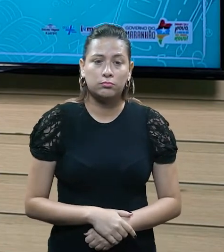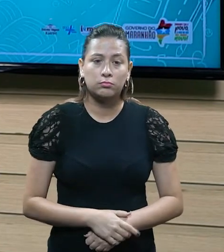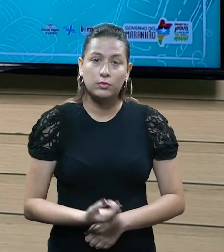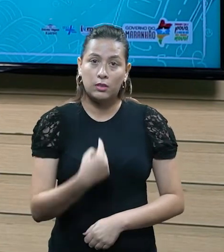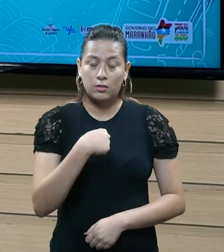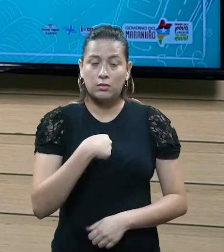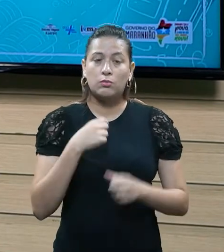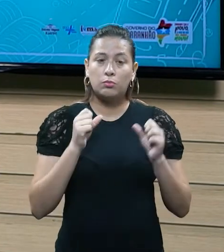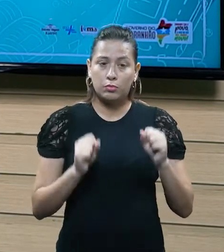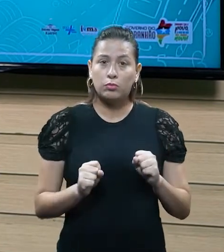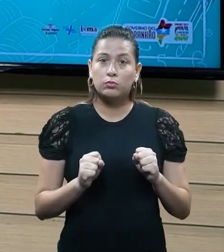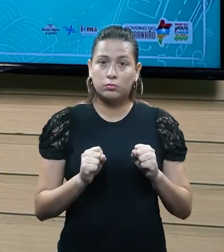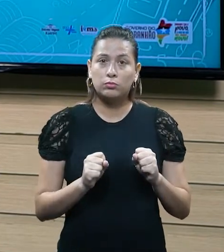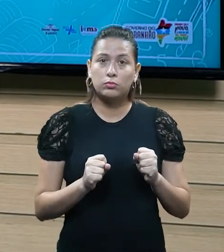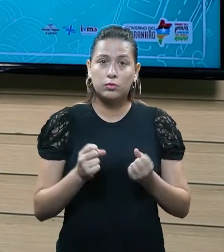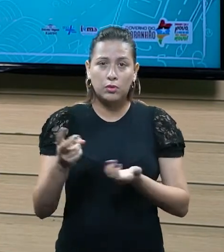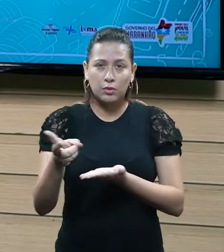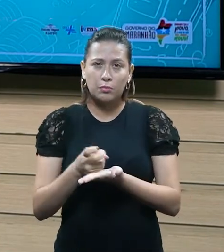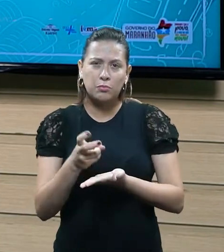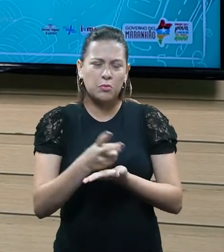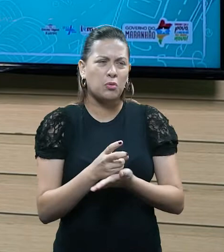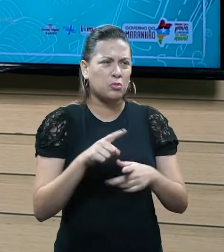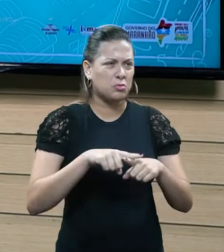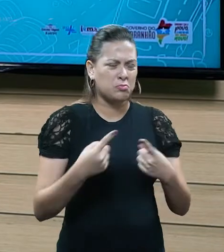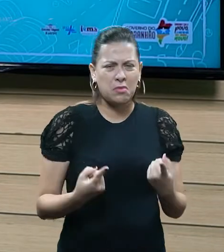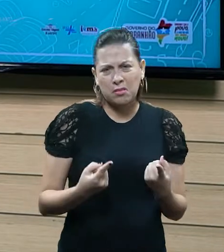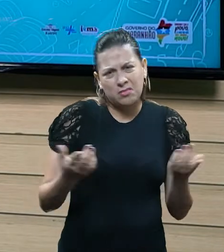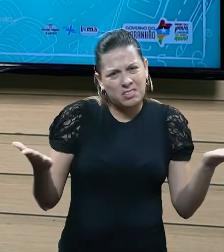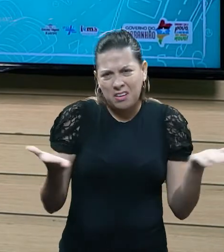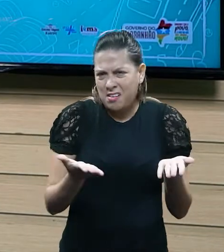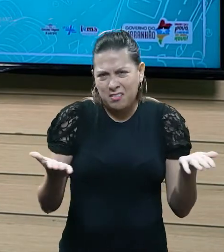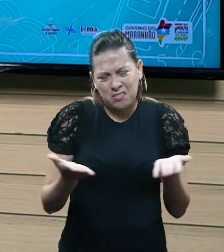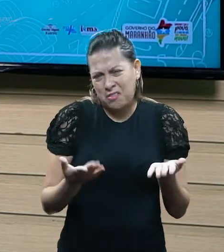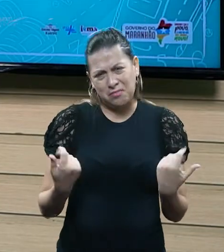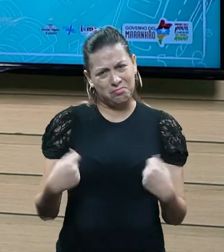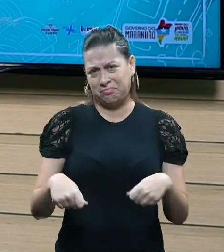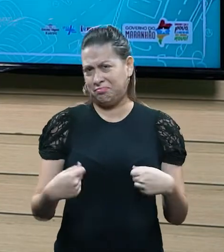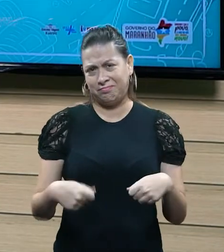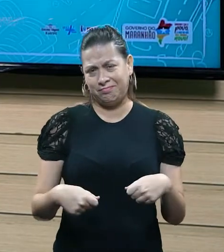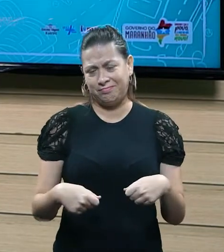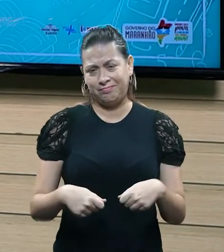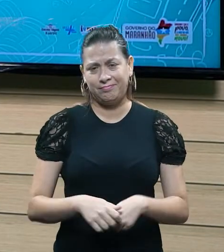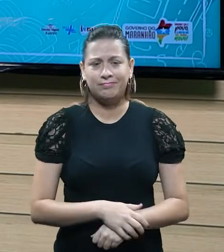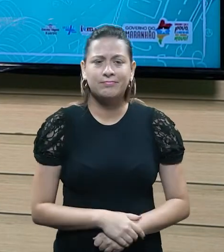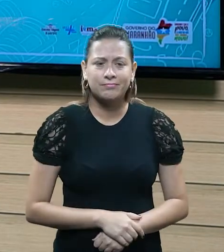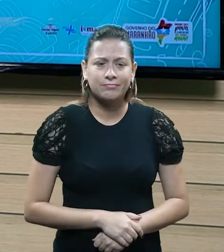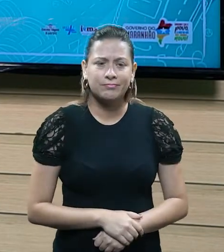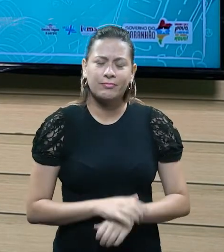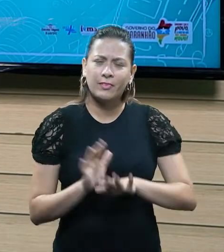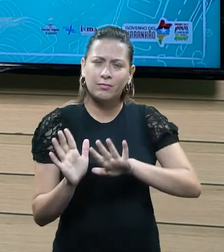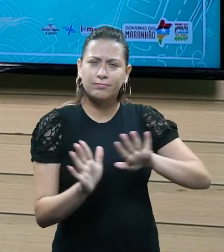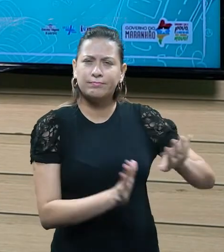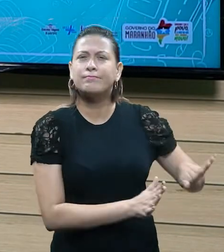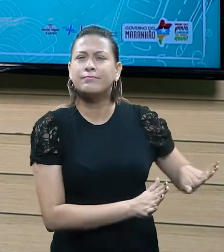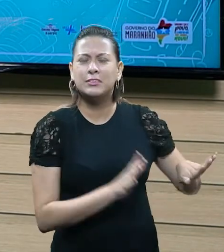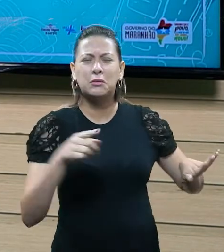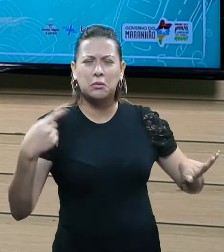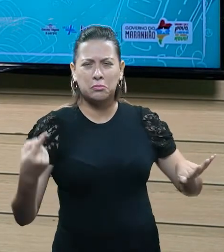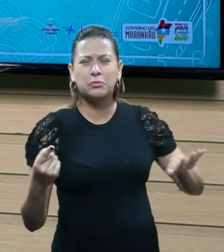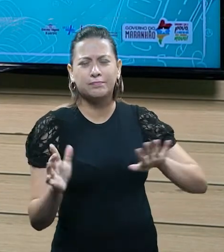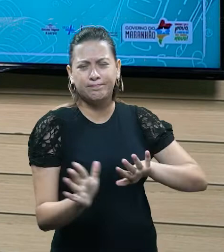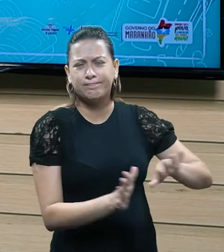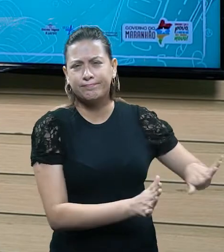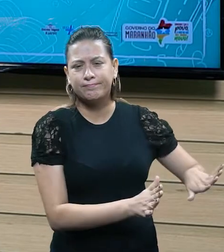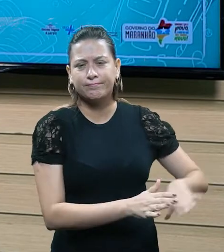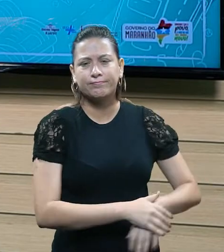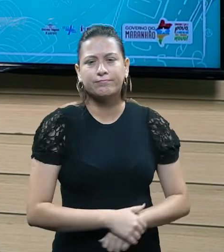eu posso de fato instituir esse imposto, mas no momento eu não entendo, eu não acho que seja necessário, então eu vou deixar isso para fazer depois,